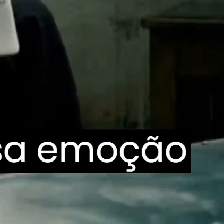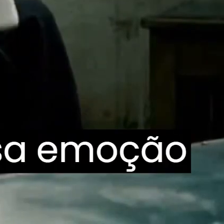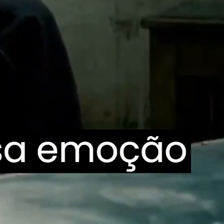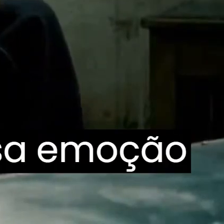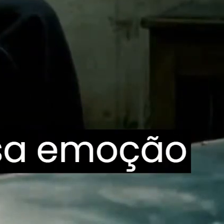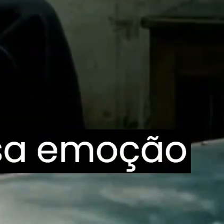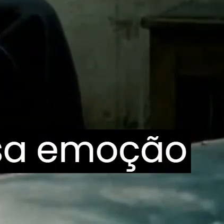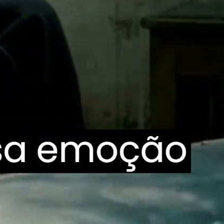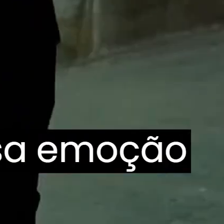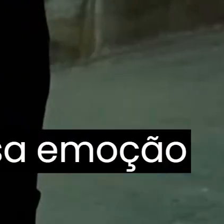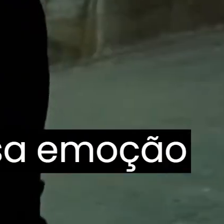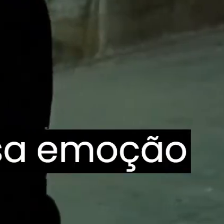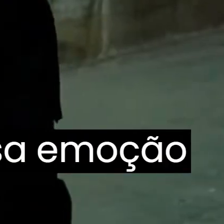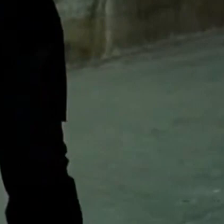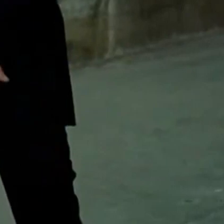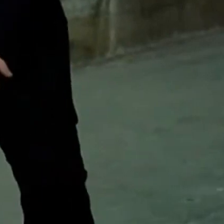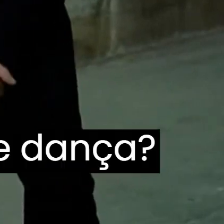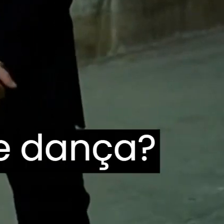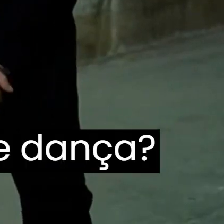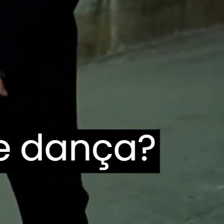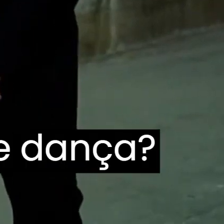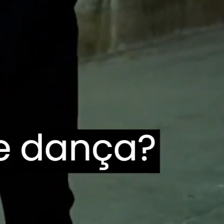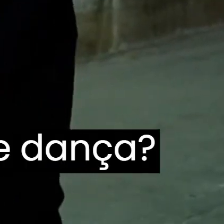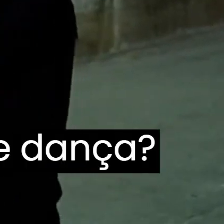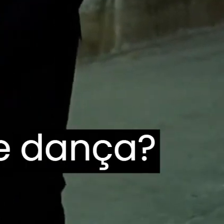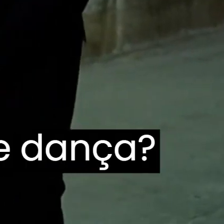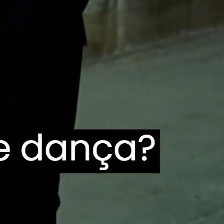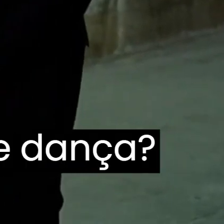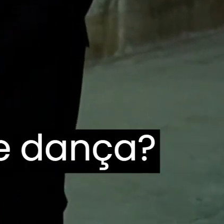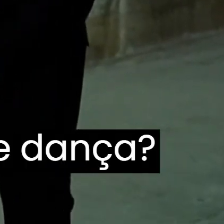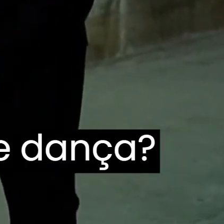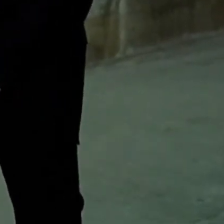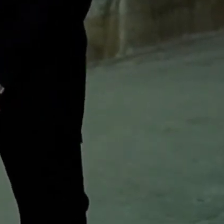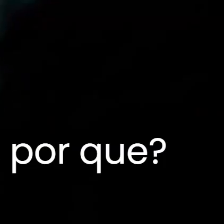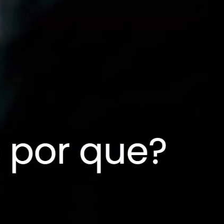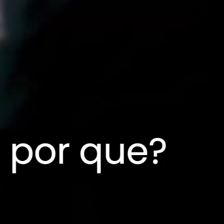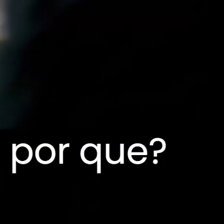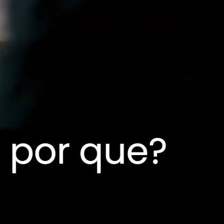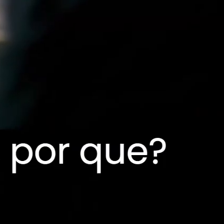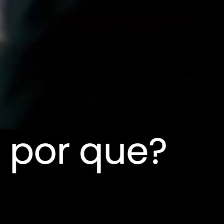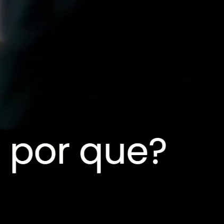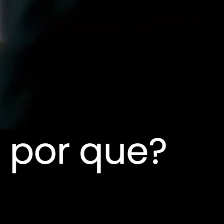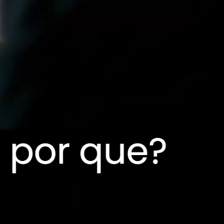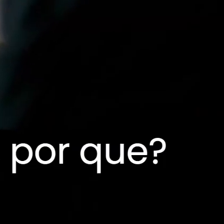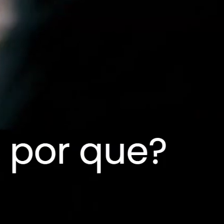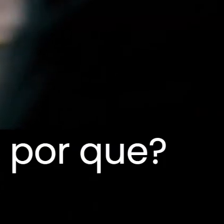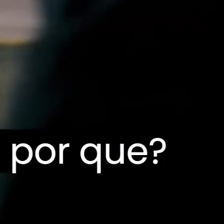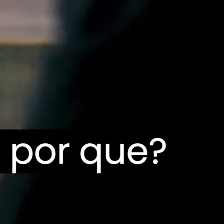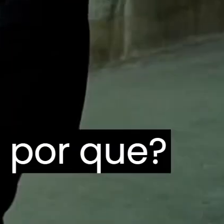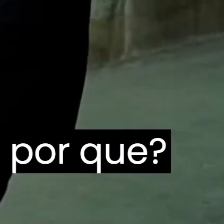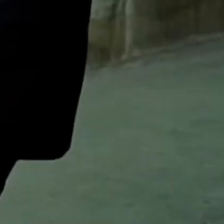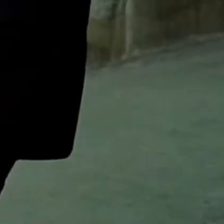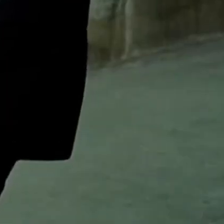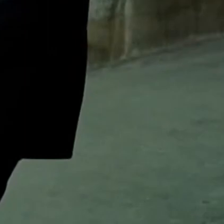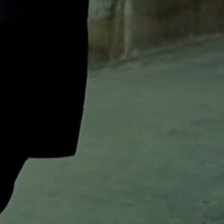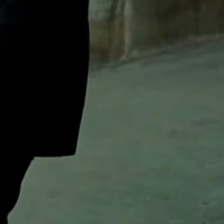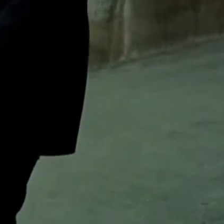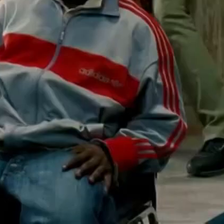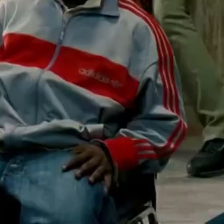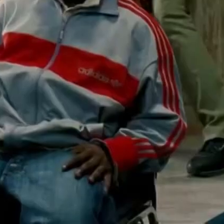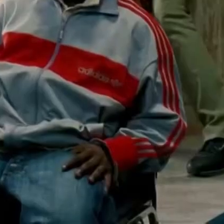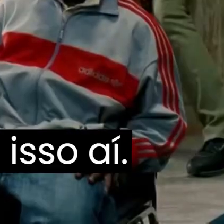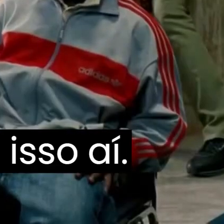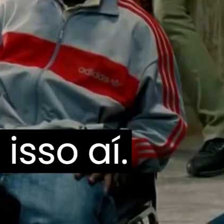Escuta, por que não colocam essa emoção e essa energia no meu estilo de dança? Mas isso é impossível. É mesmo. Por quê?